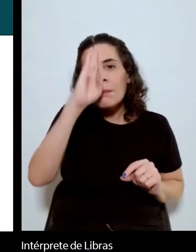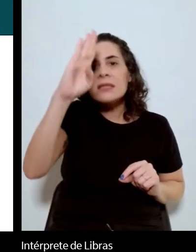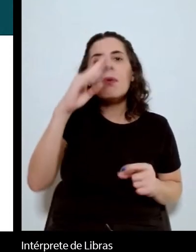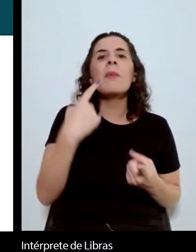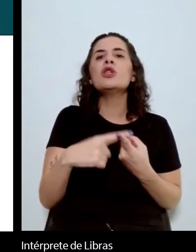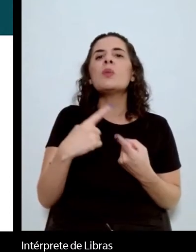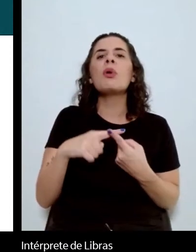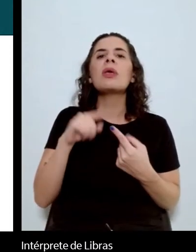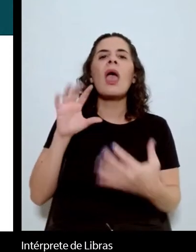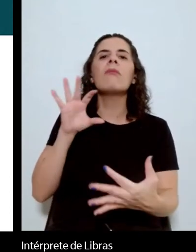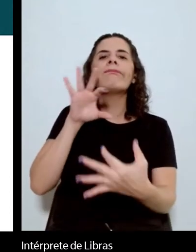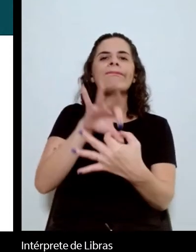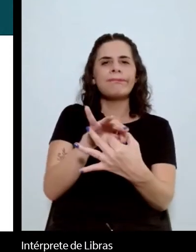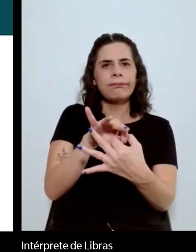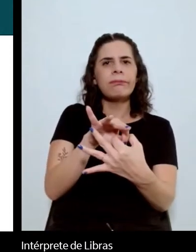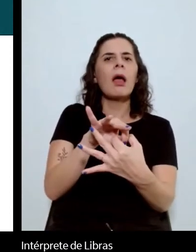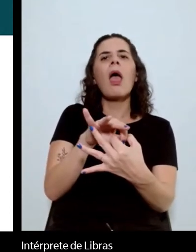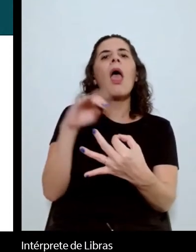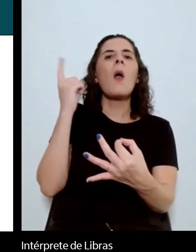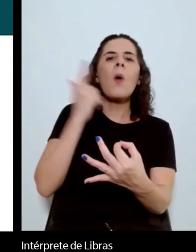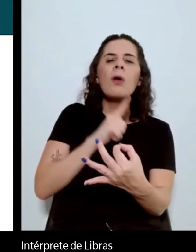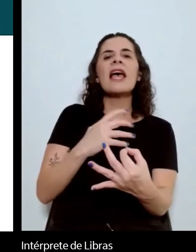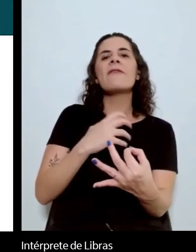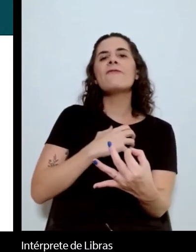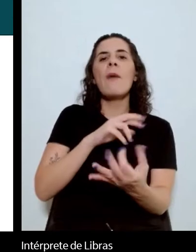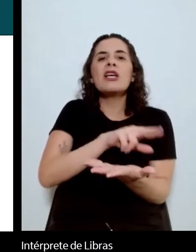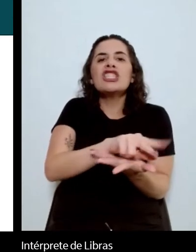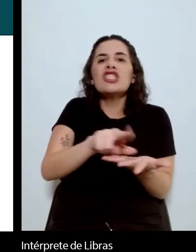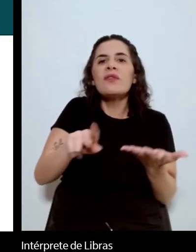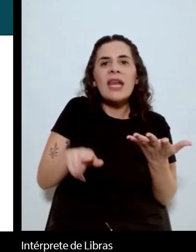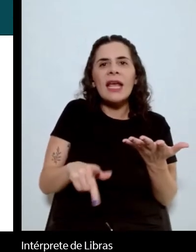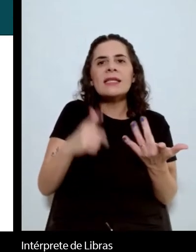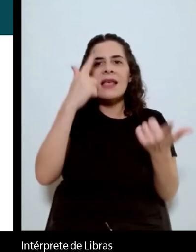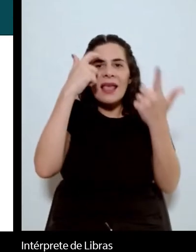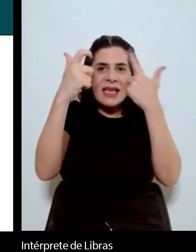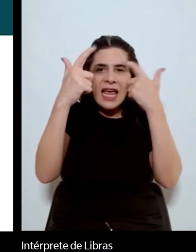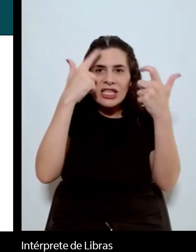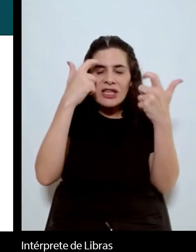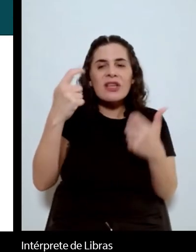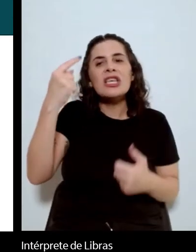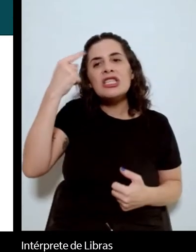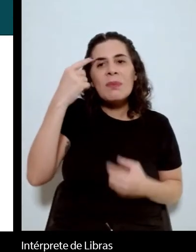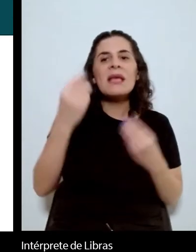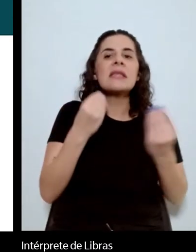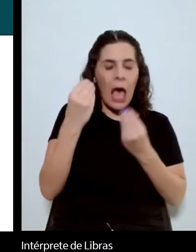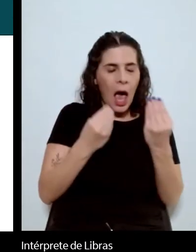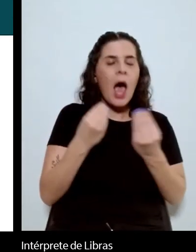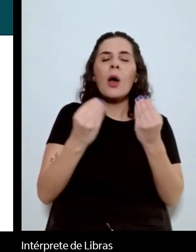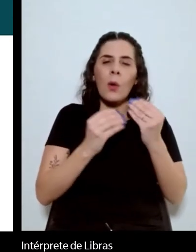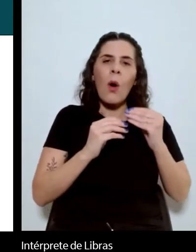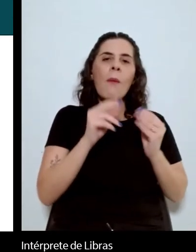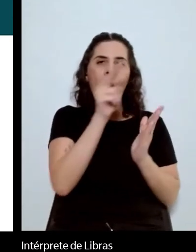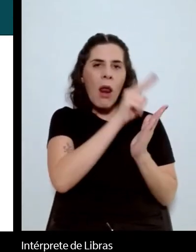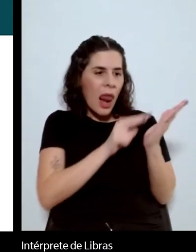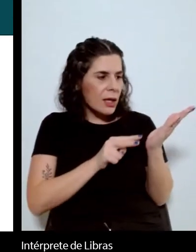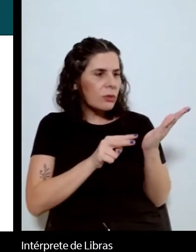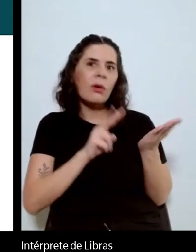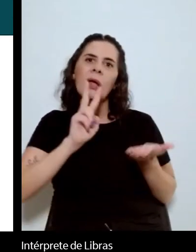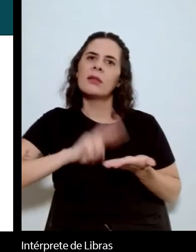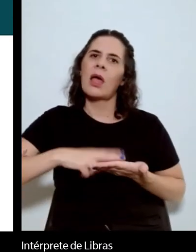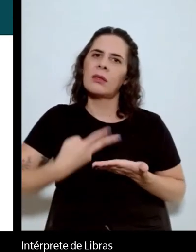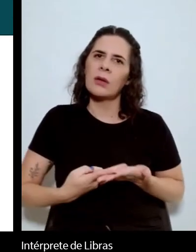e trazer formas alternativas e criativas de leituras, inclusive, da própria tradição